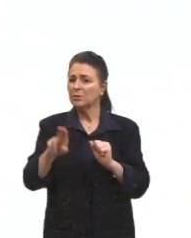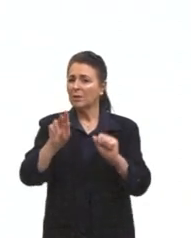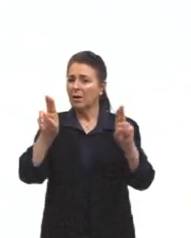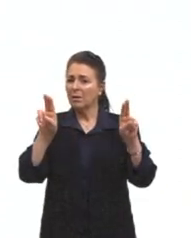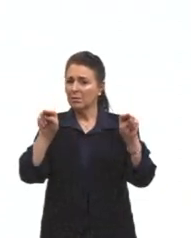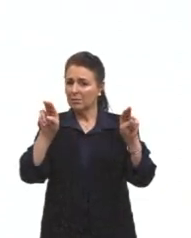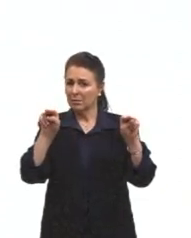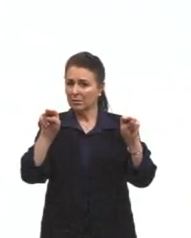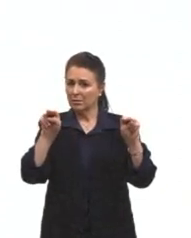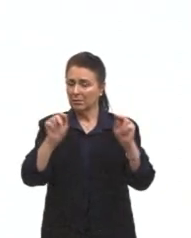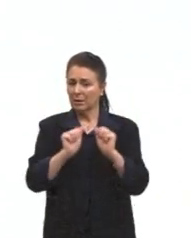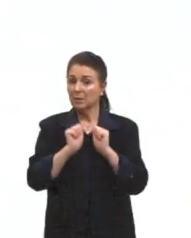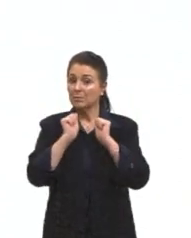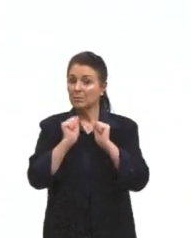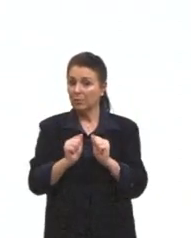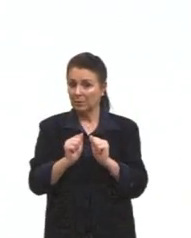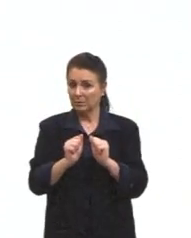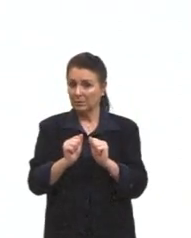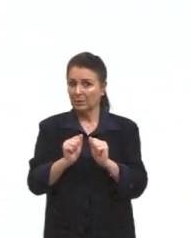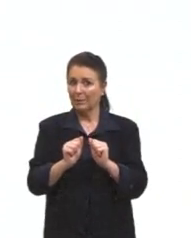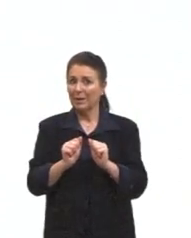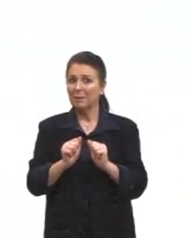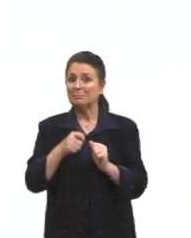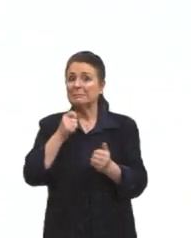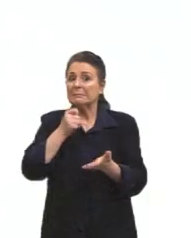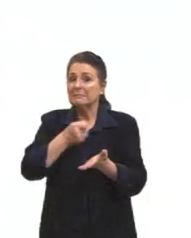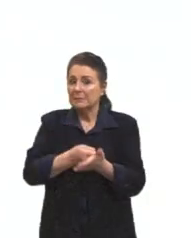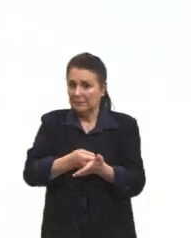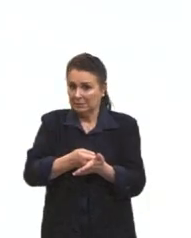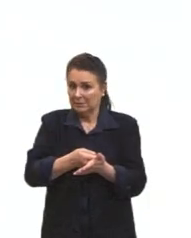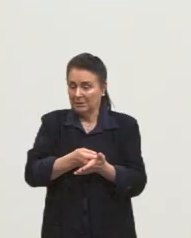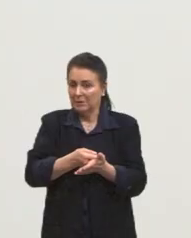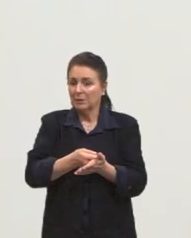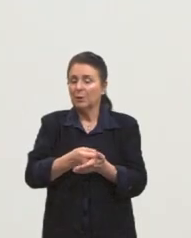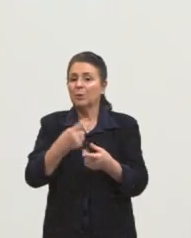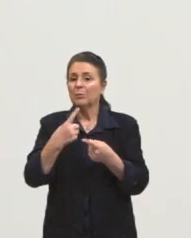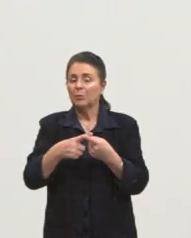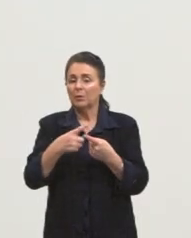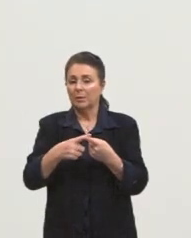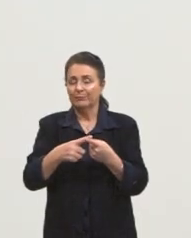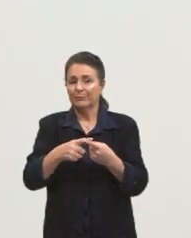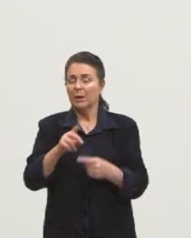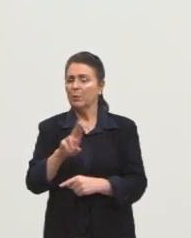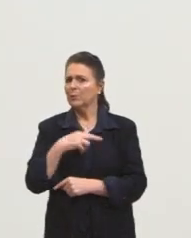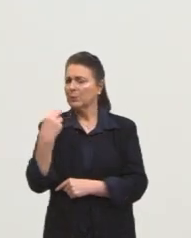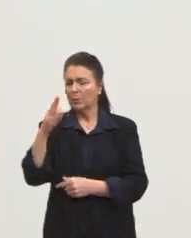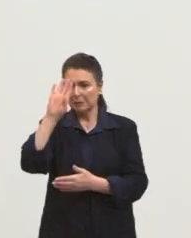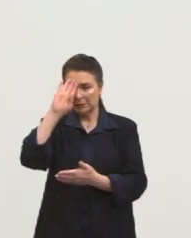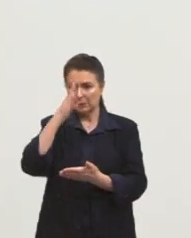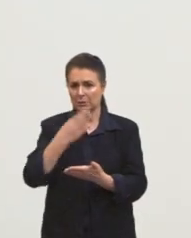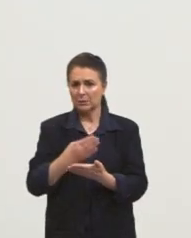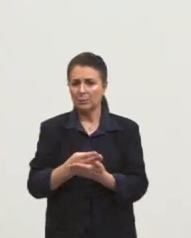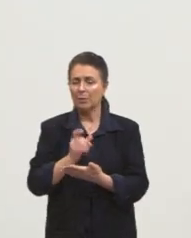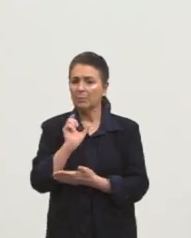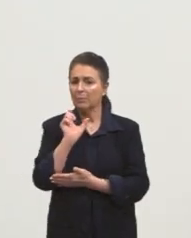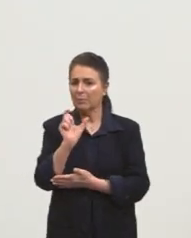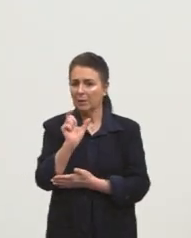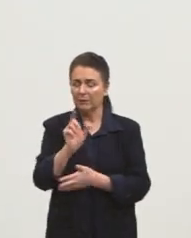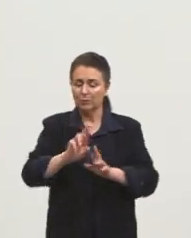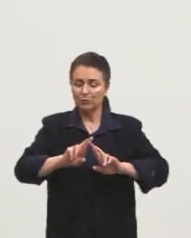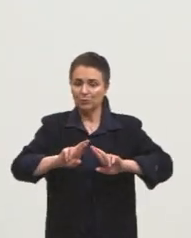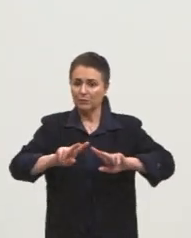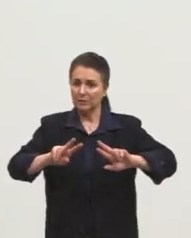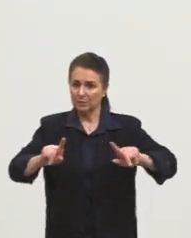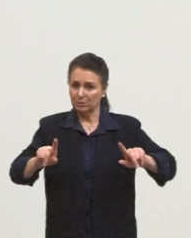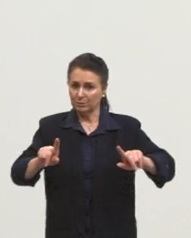não devem ser? É porque é o que acontece. Às vezes a gente acredita que toda palavra que é diferente,